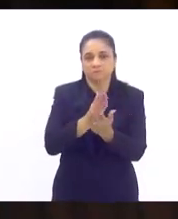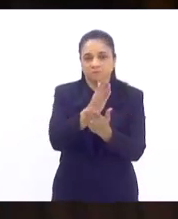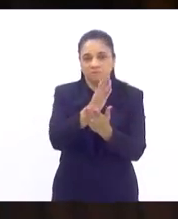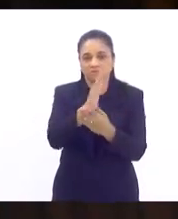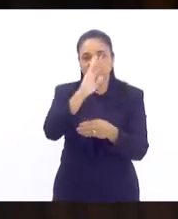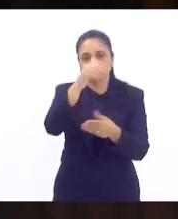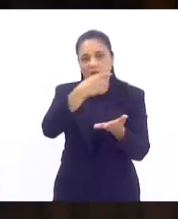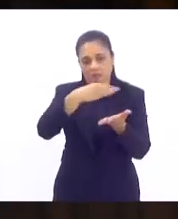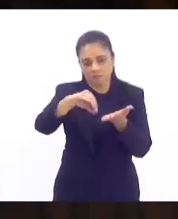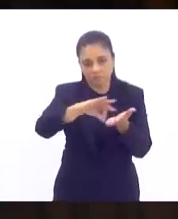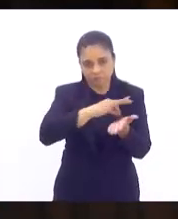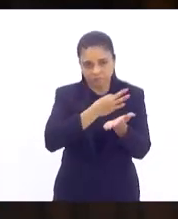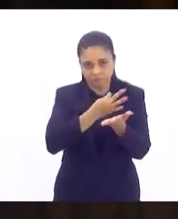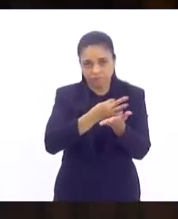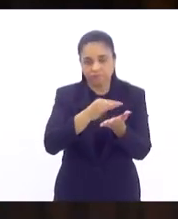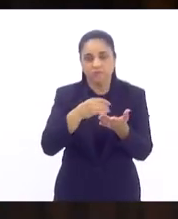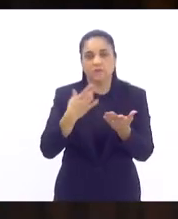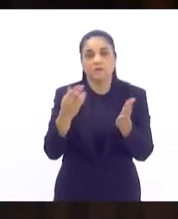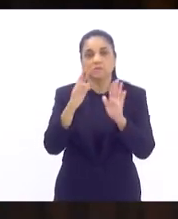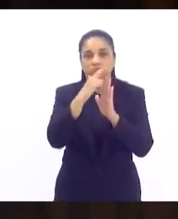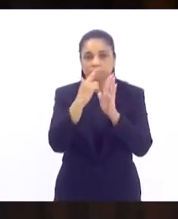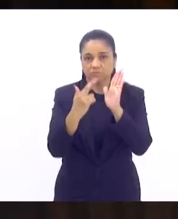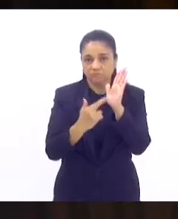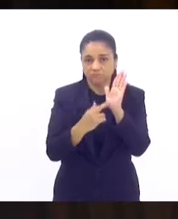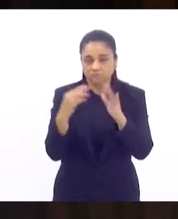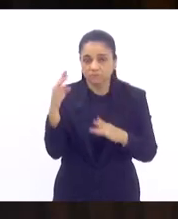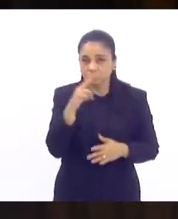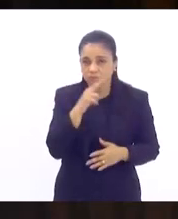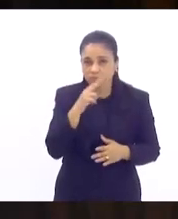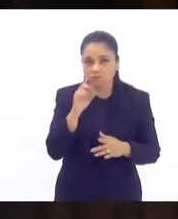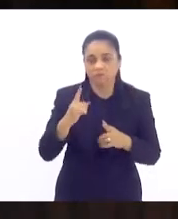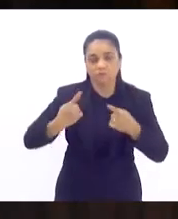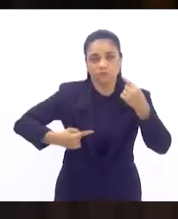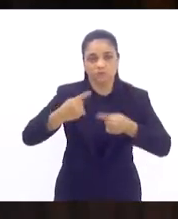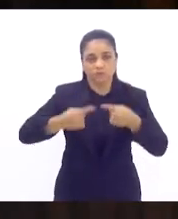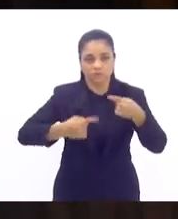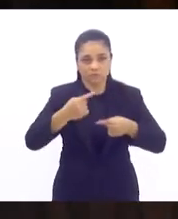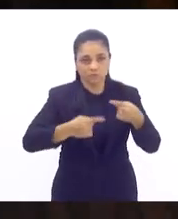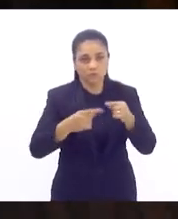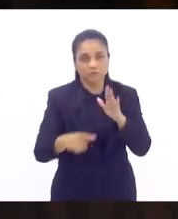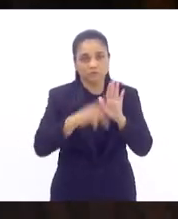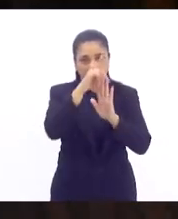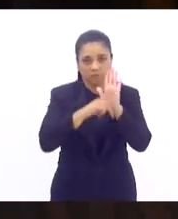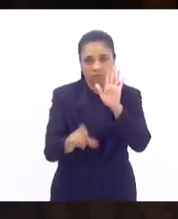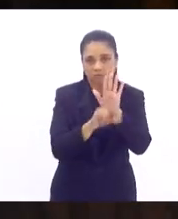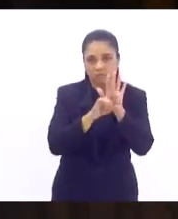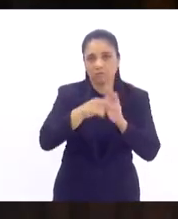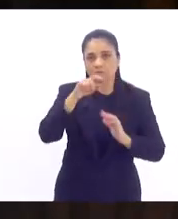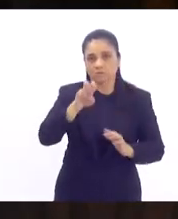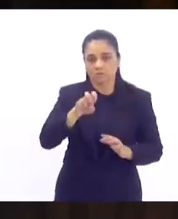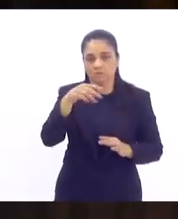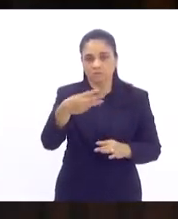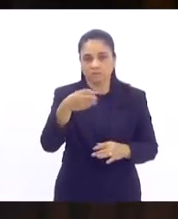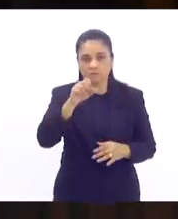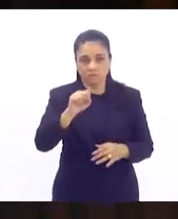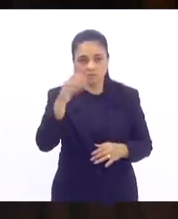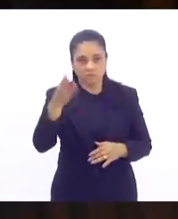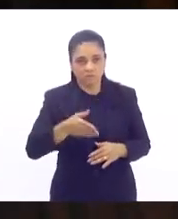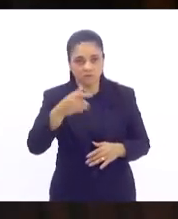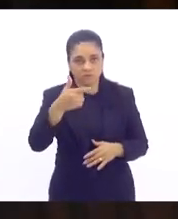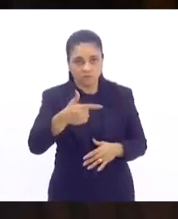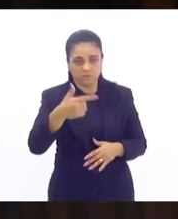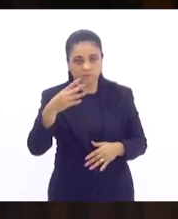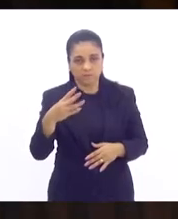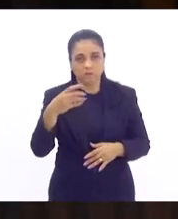Vai autógrafo. Anuncio, em regime de urgência e discussão única, projeto de lei número 538, de 2023, de